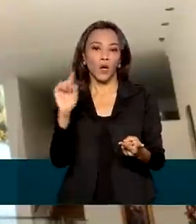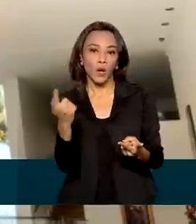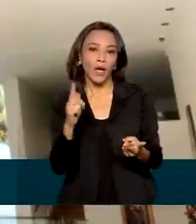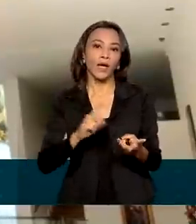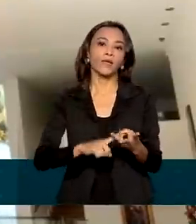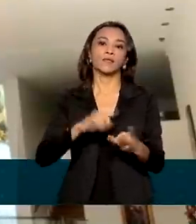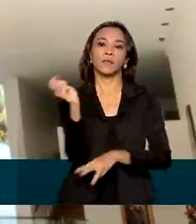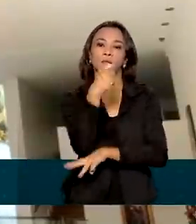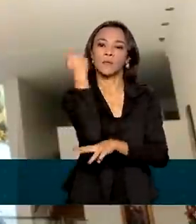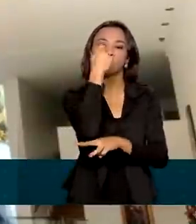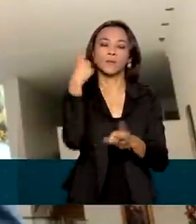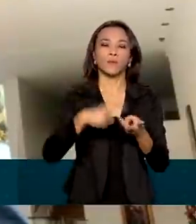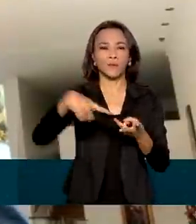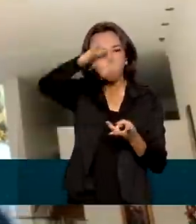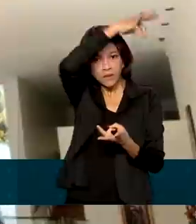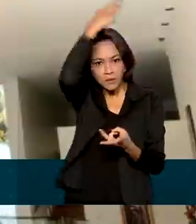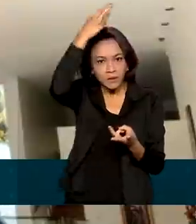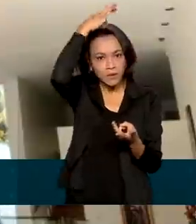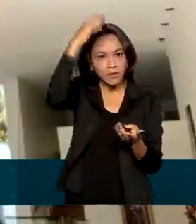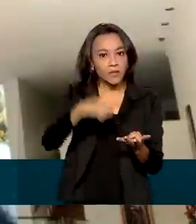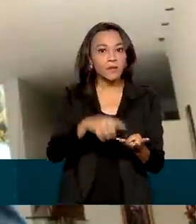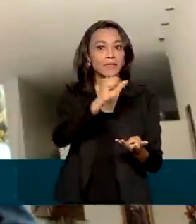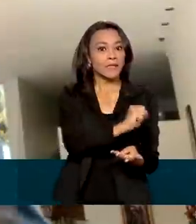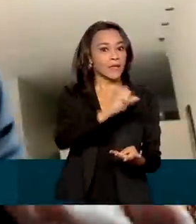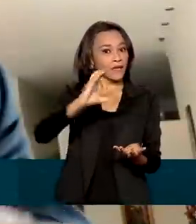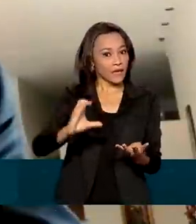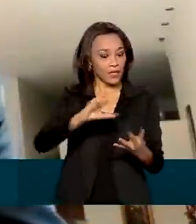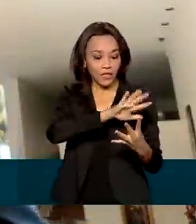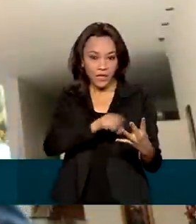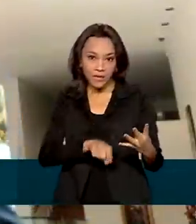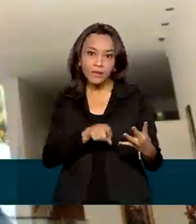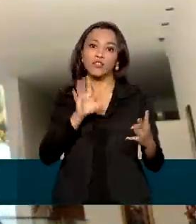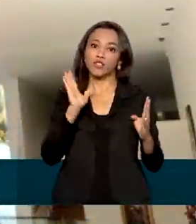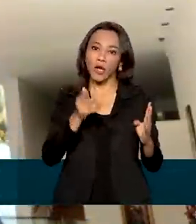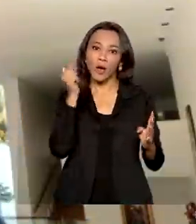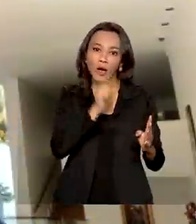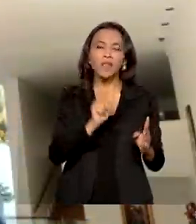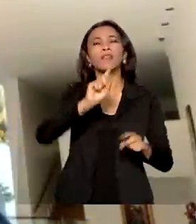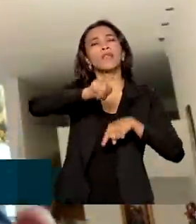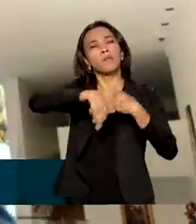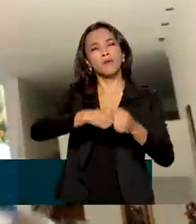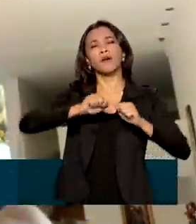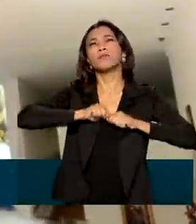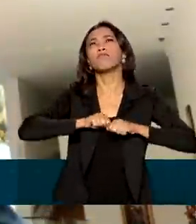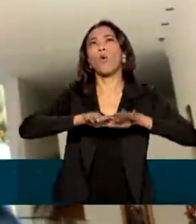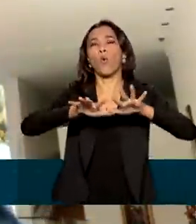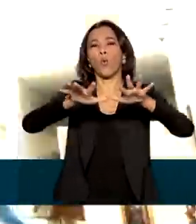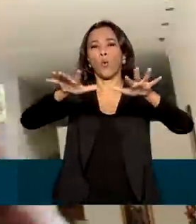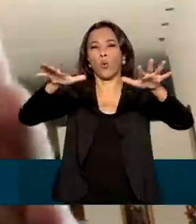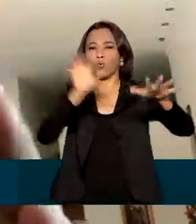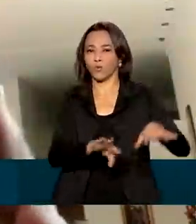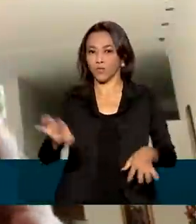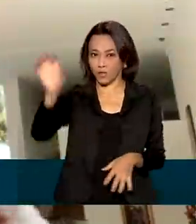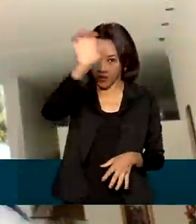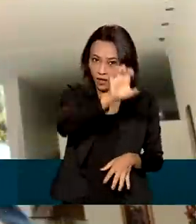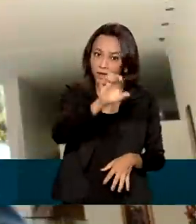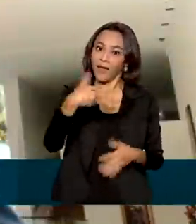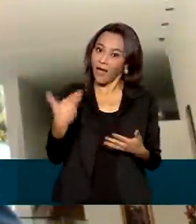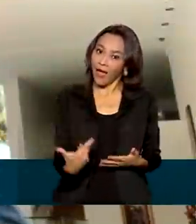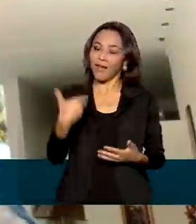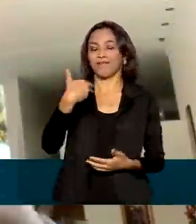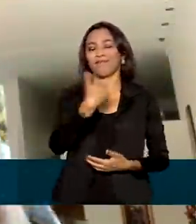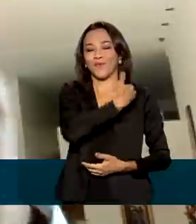Mato Grosso do Sul, Espírito Santo e Santa Catarina. Logo, logo, essa solução vai ser expandida para todas as outras localidades. É o governo